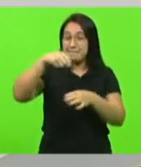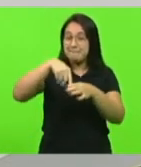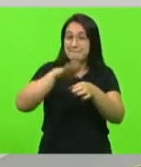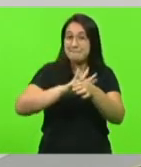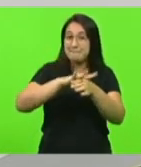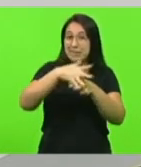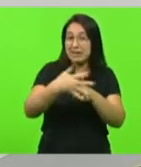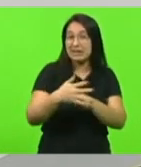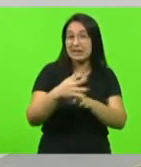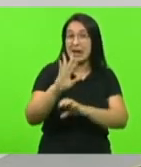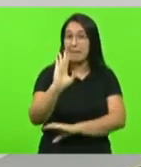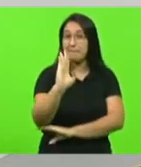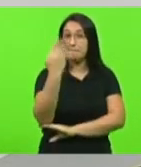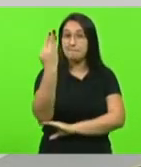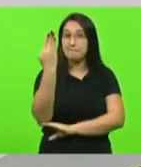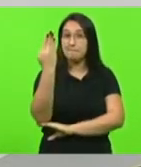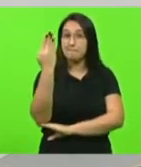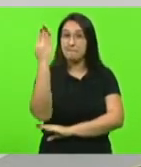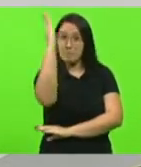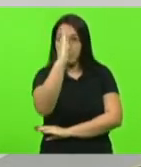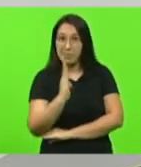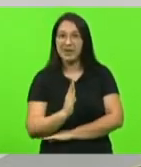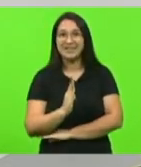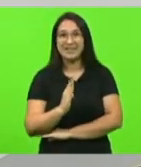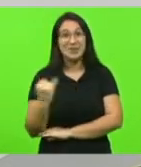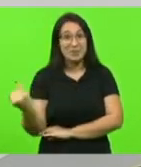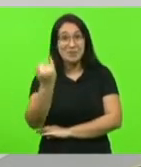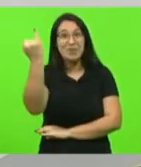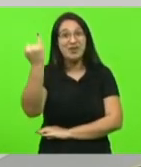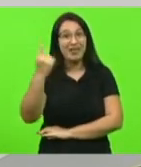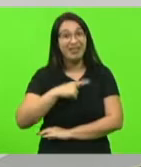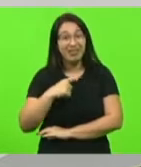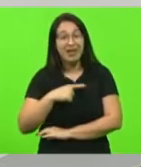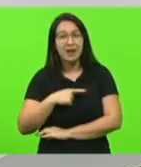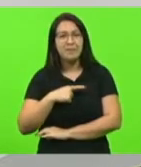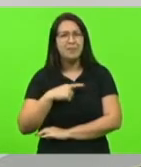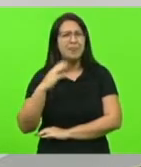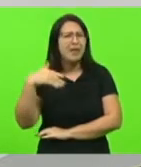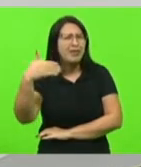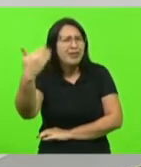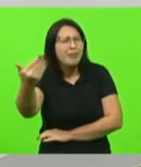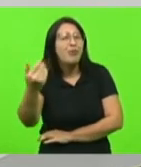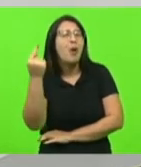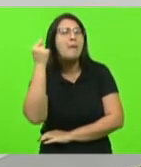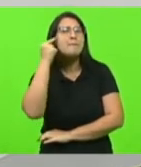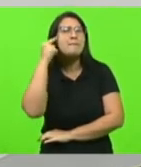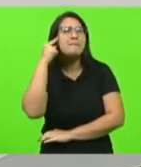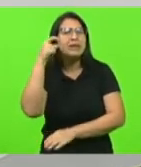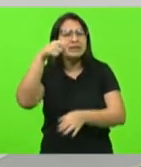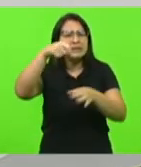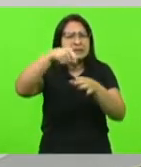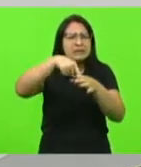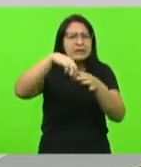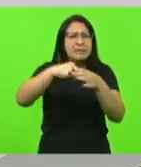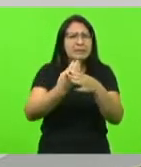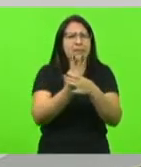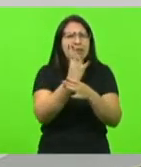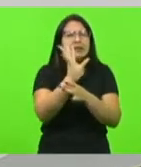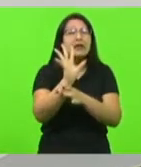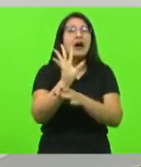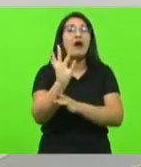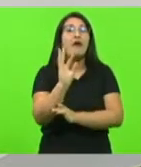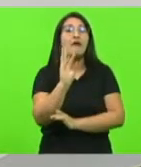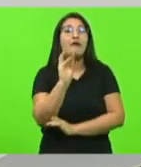importância que o pau-brasil tem e mais tarde a gente pensa ainda plantar a flor símbolo de Santa